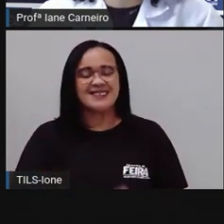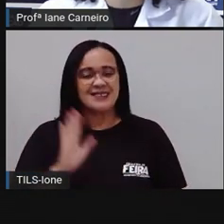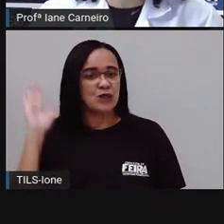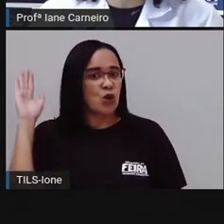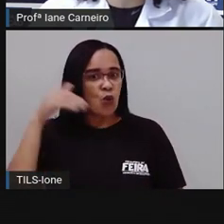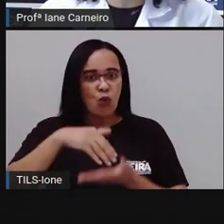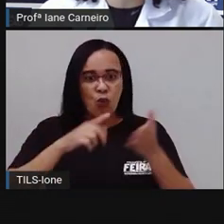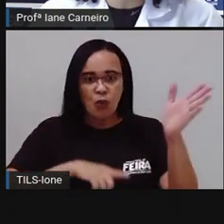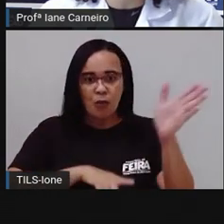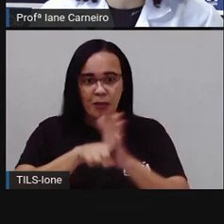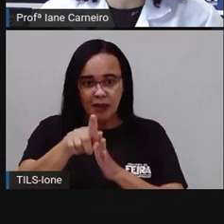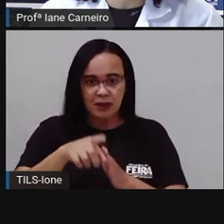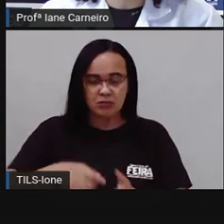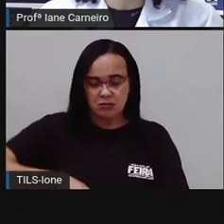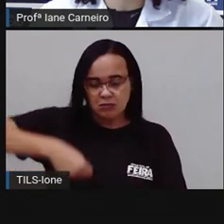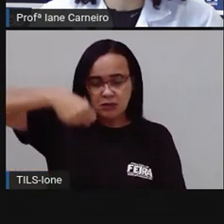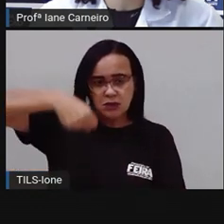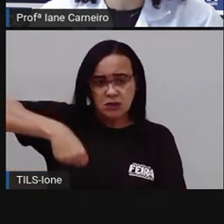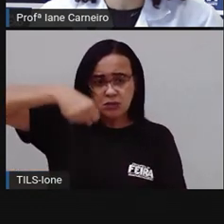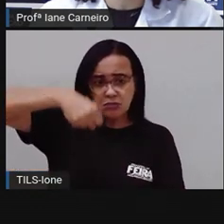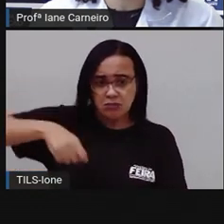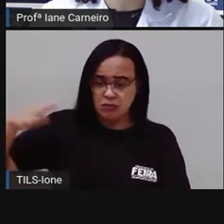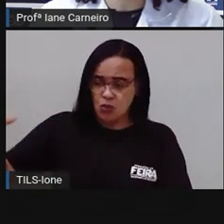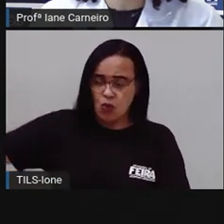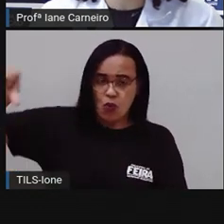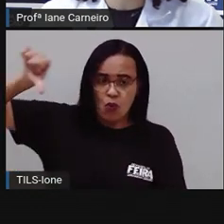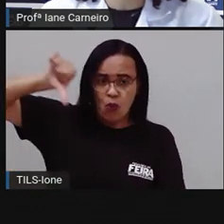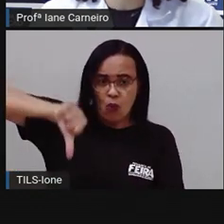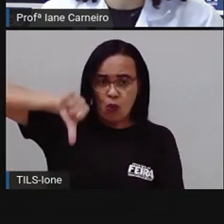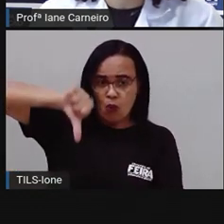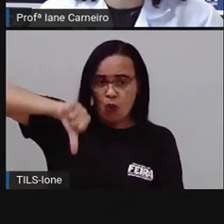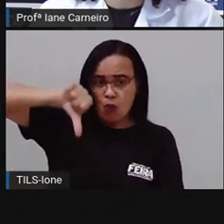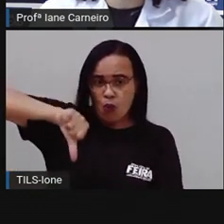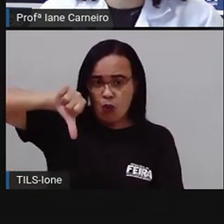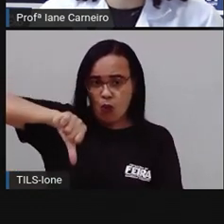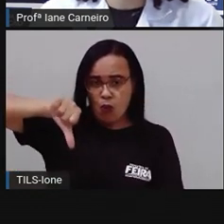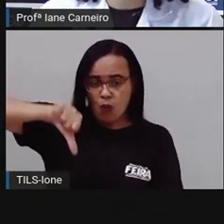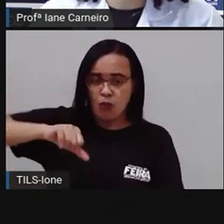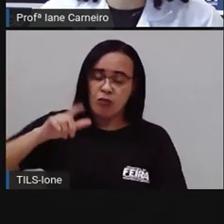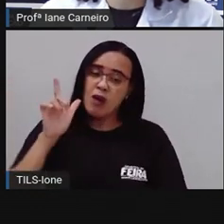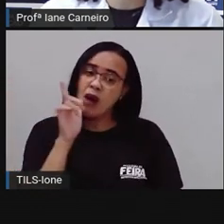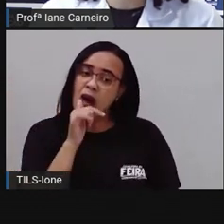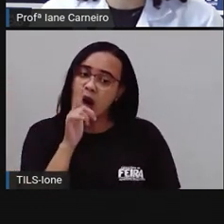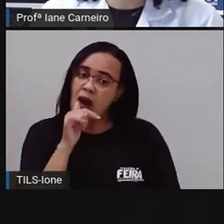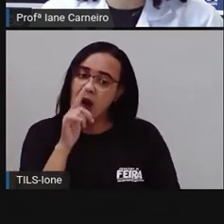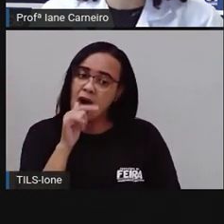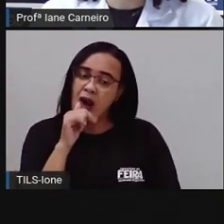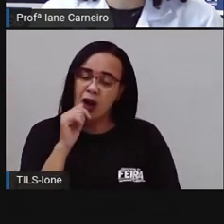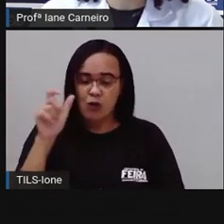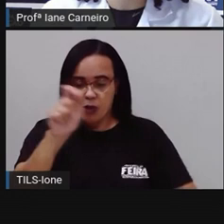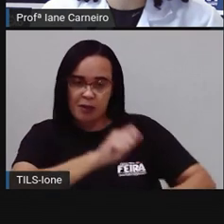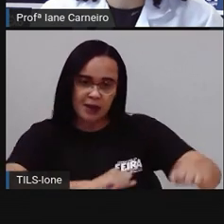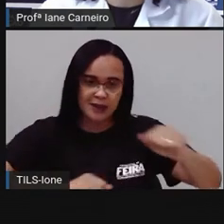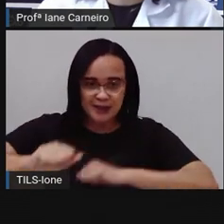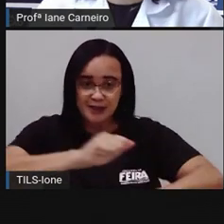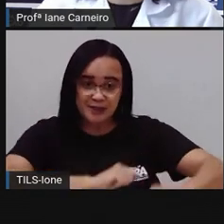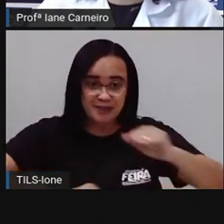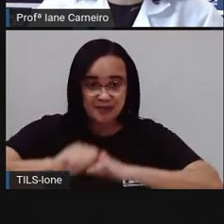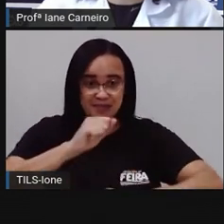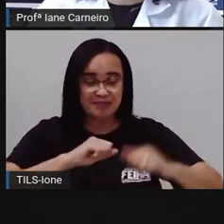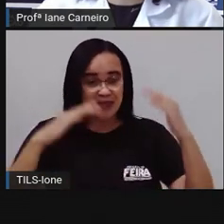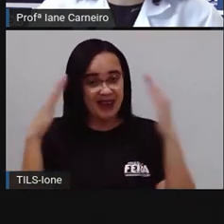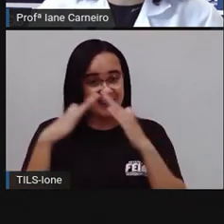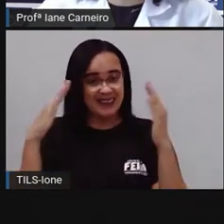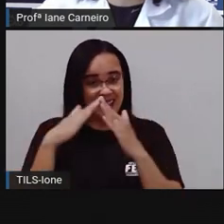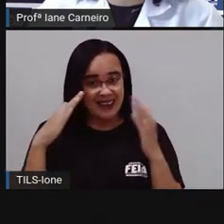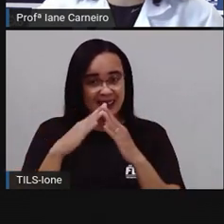pergunta, ó. Para encher um balde de água, como esse aqui, ó. Para limpar lá a nossa casa, nossa casa, nosso banheiro, nós